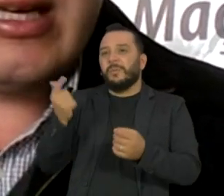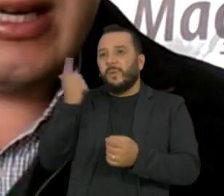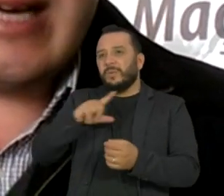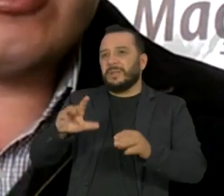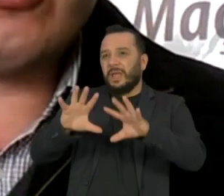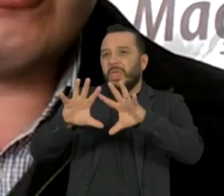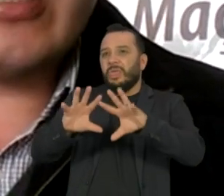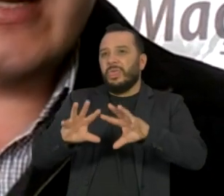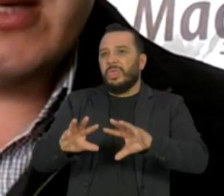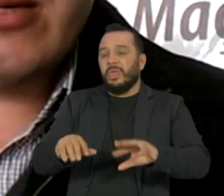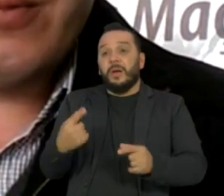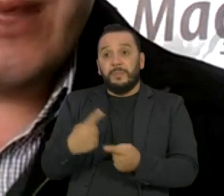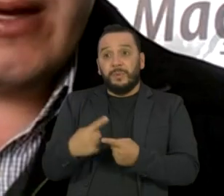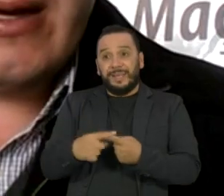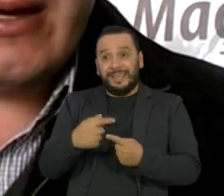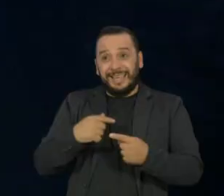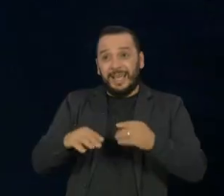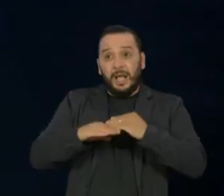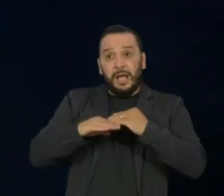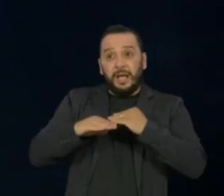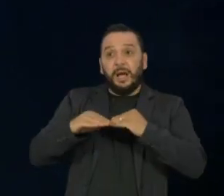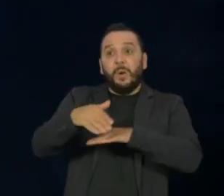rodovia em caso de congelamento.